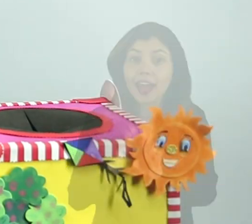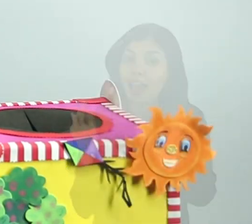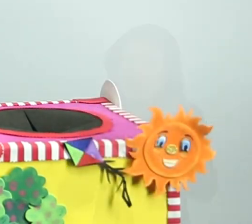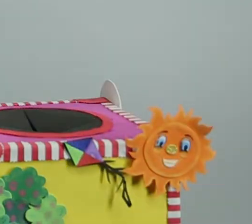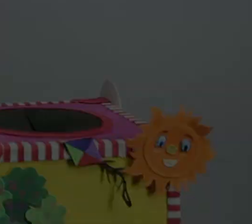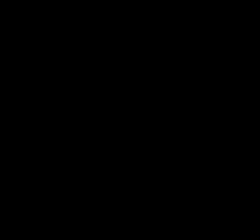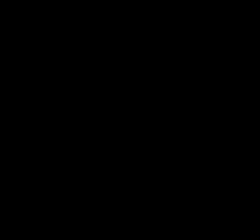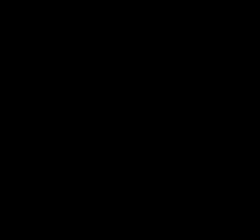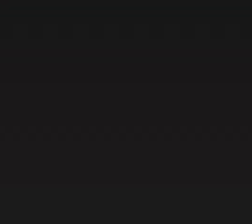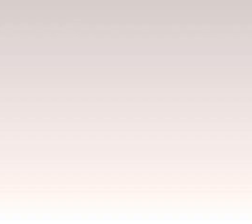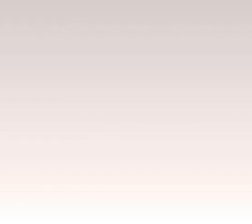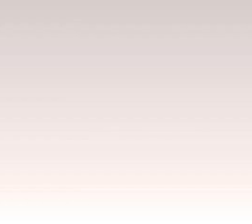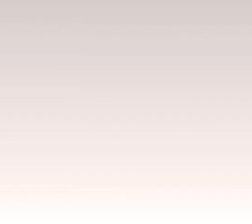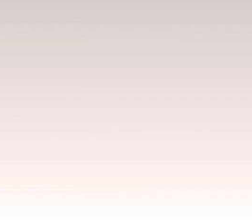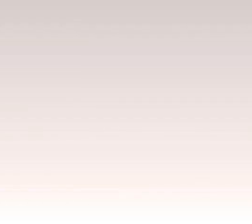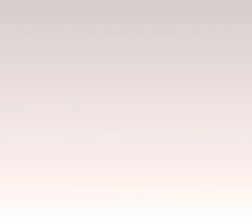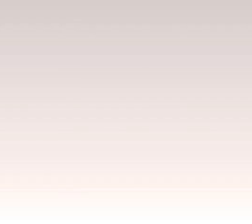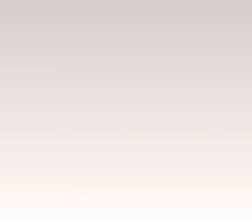mais!